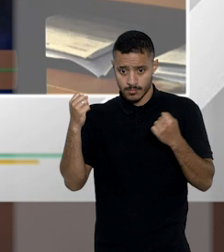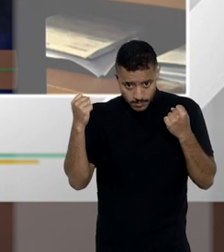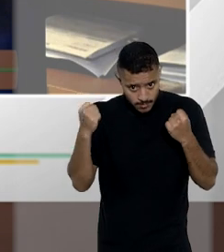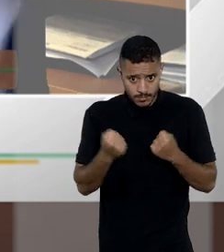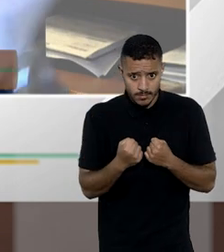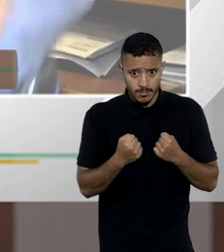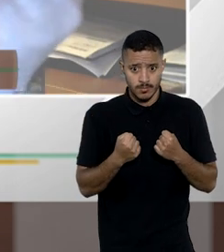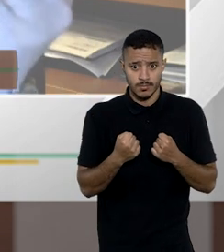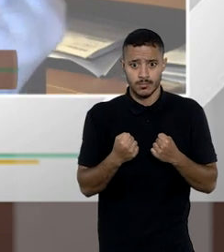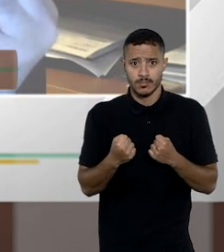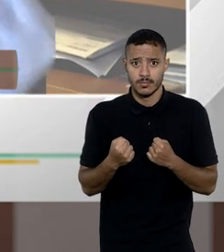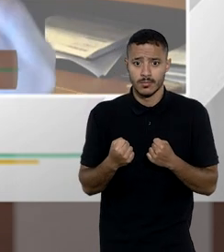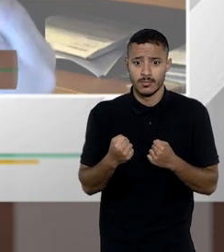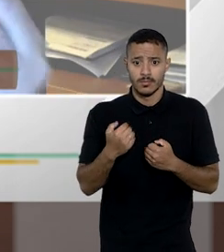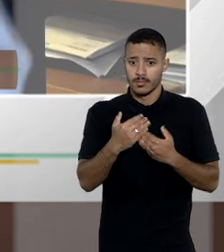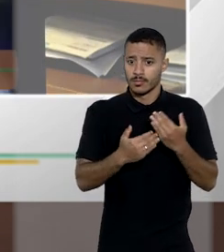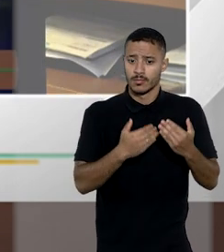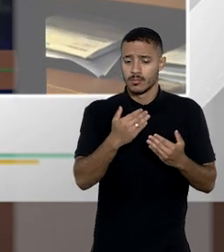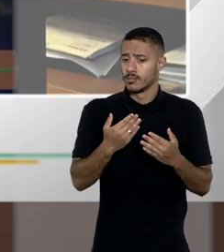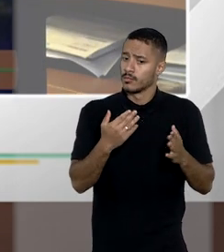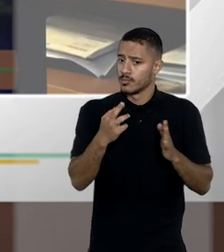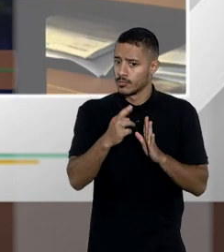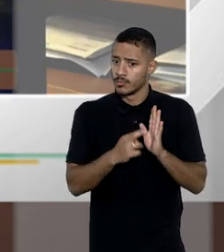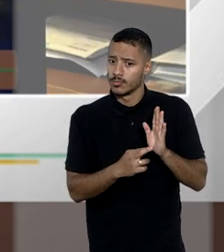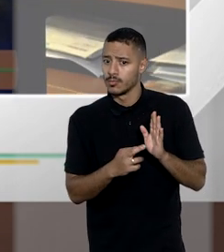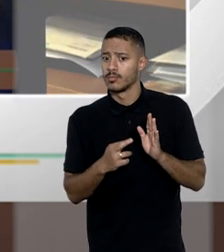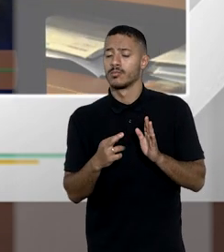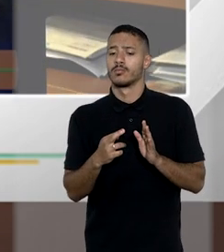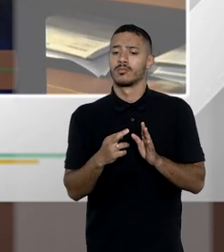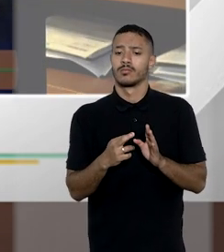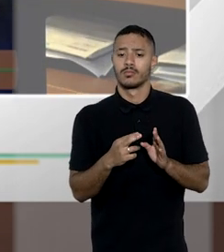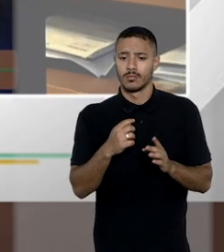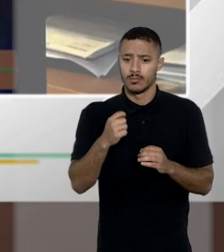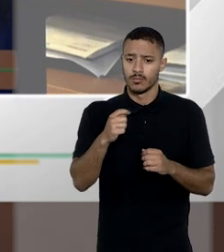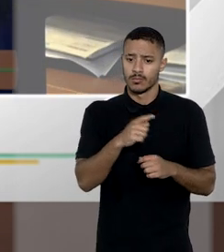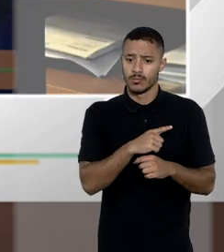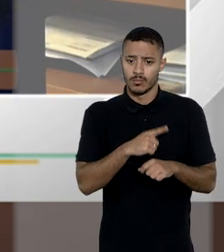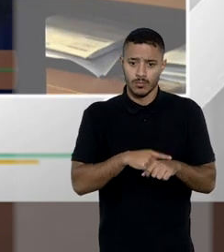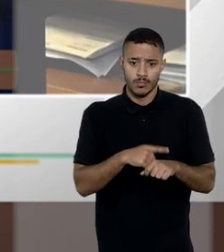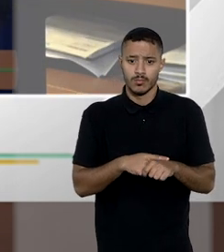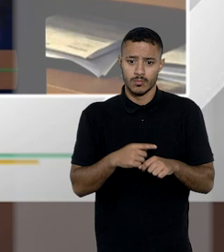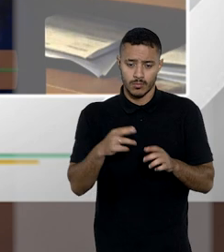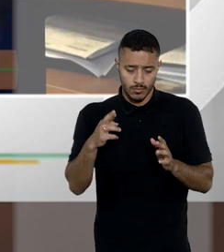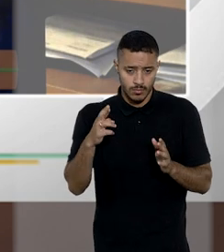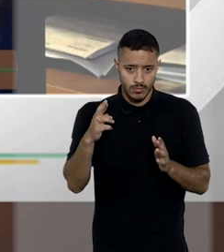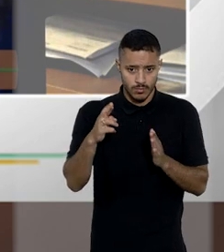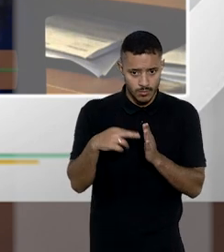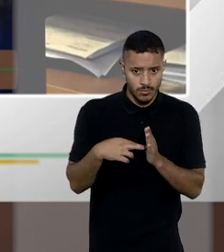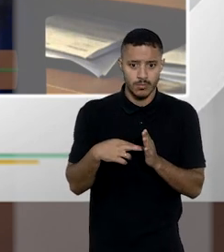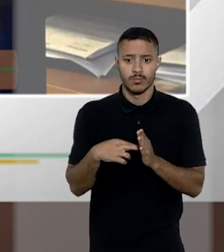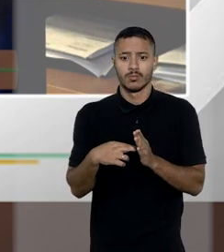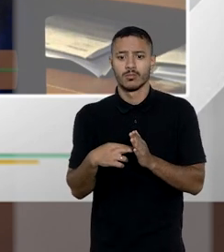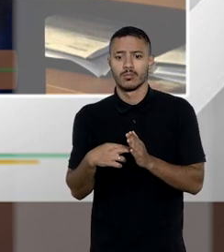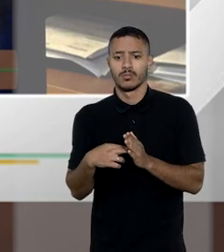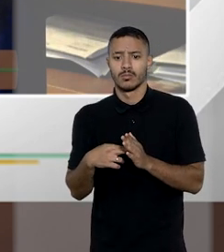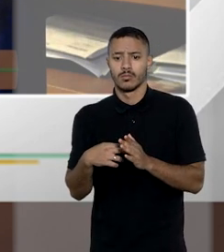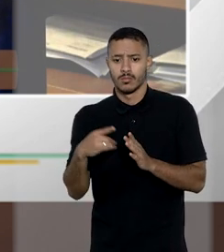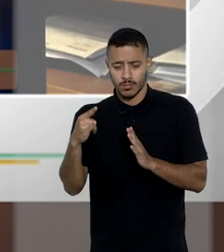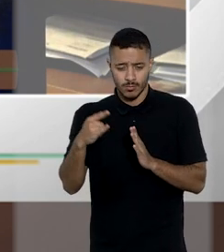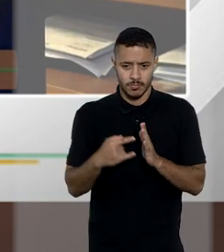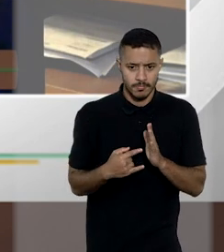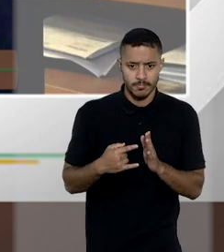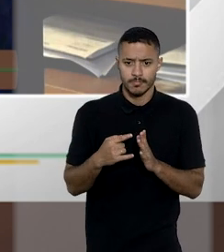então de que se possa contar a partir do registro desse testamento o prazo da sua anulação e se esse